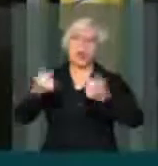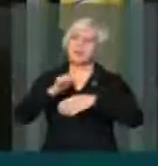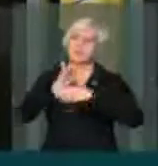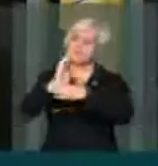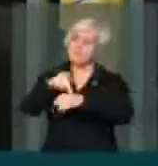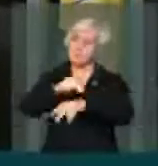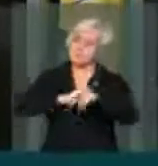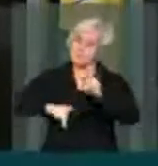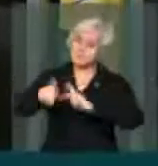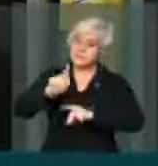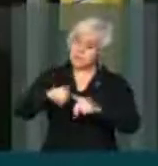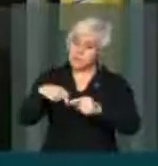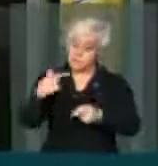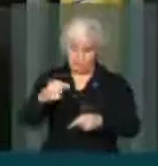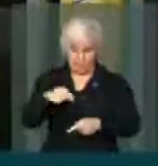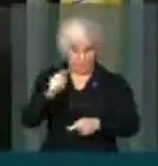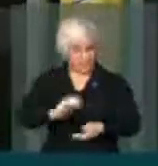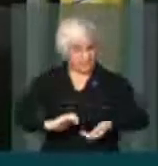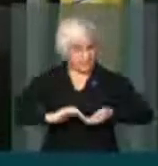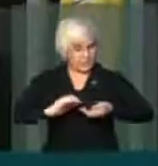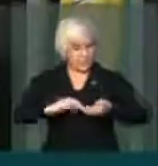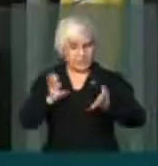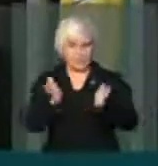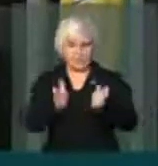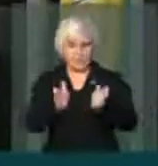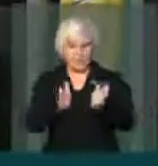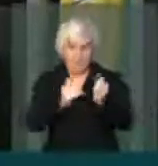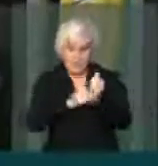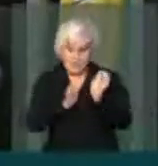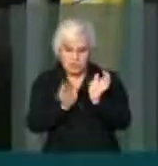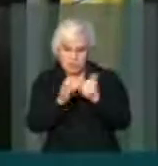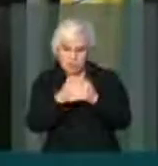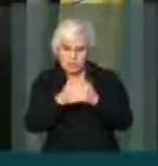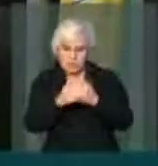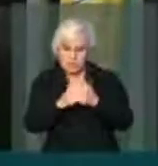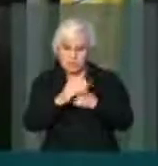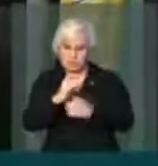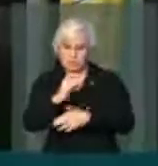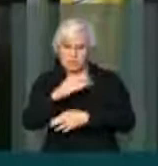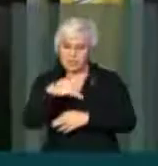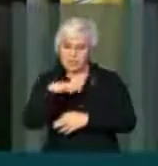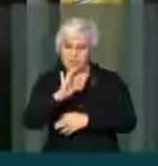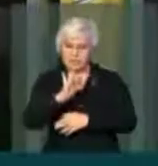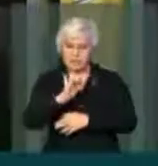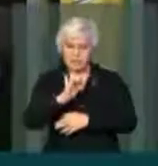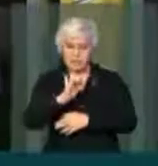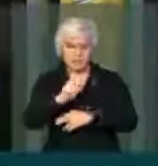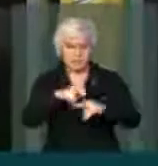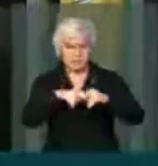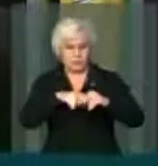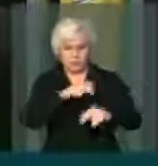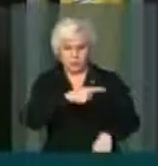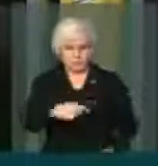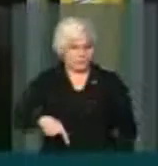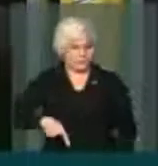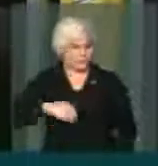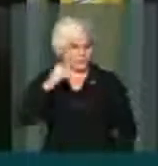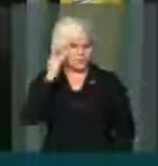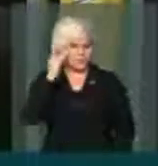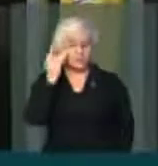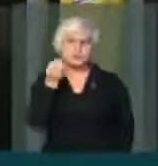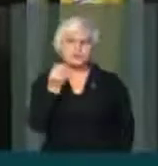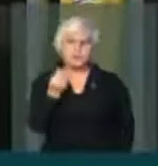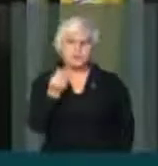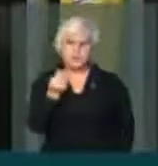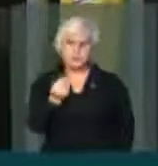chega aqui no Congresso, que é acobertar um crime de lesa pátria para a presidente Dilma. A presidente Dilma vai pagar esse preço. Se